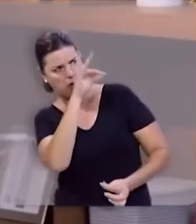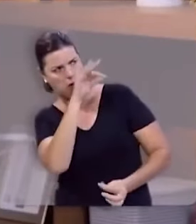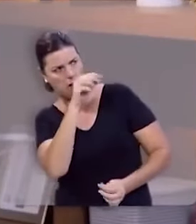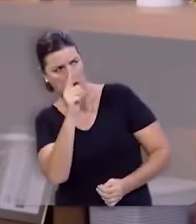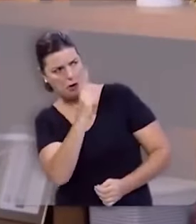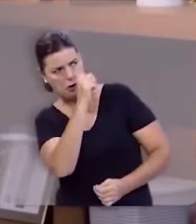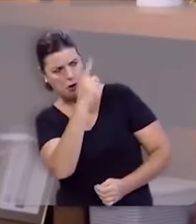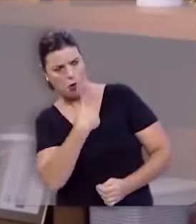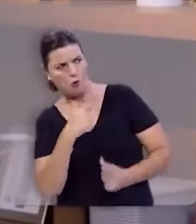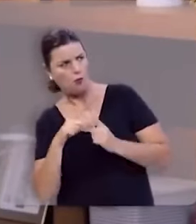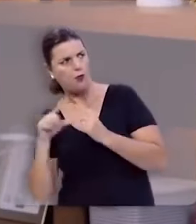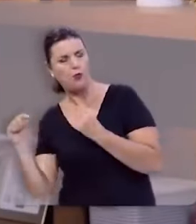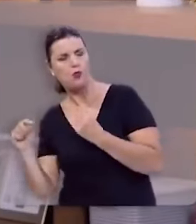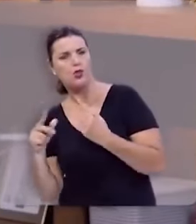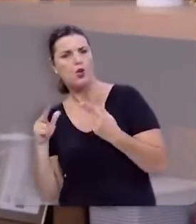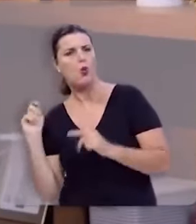gigantes